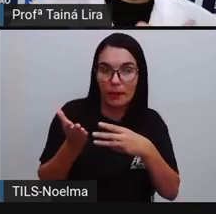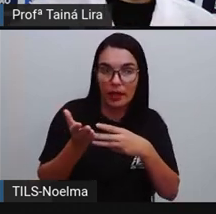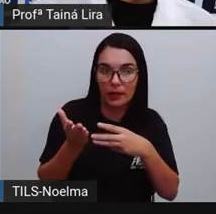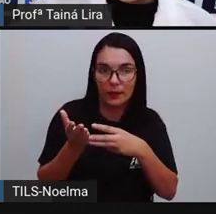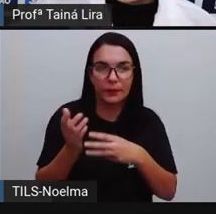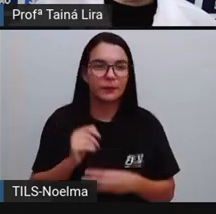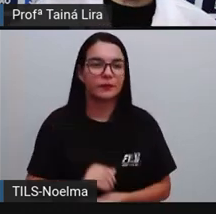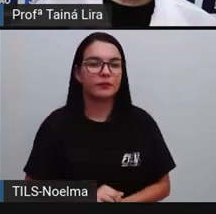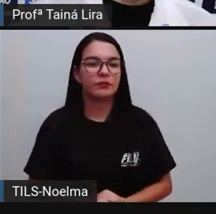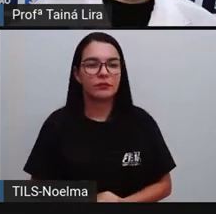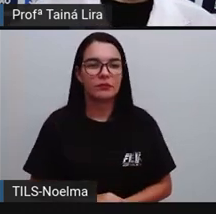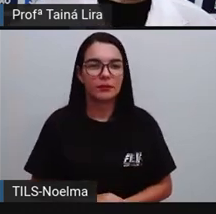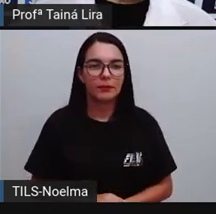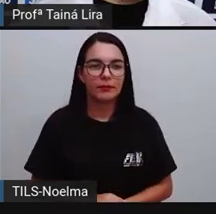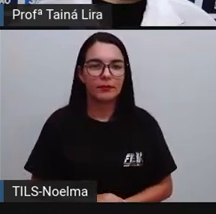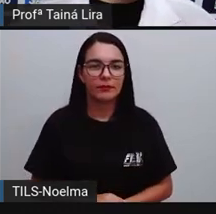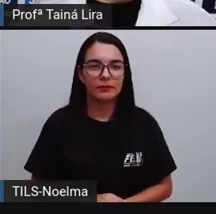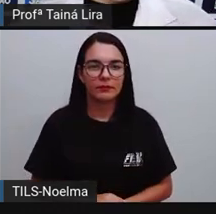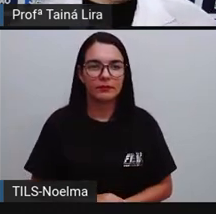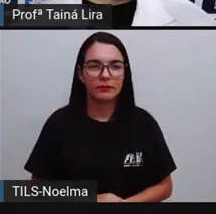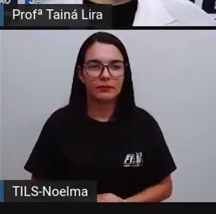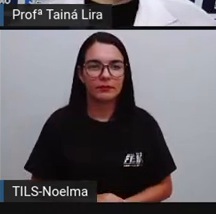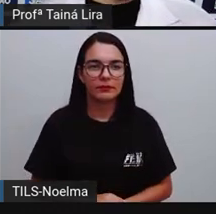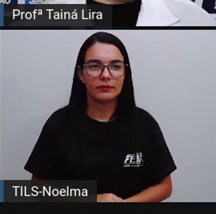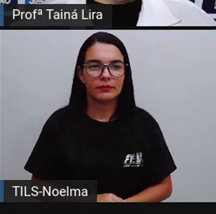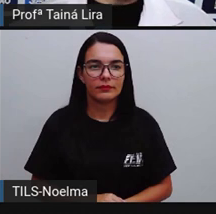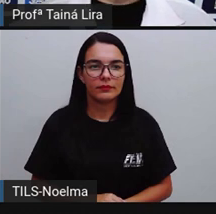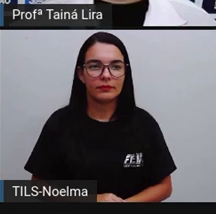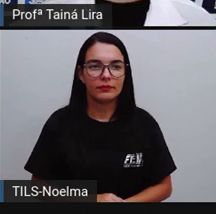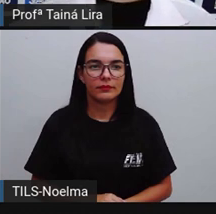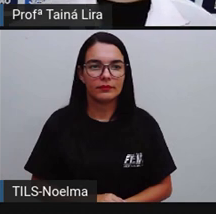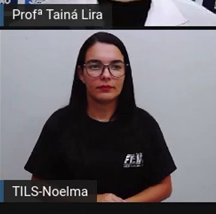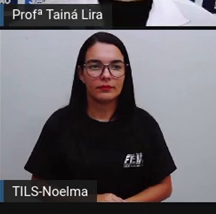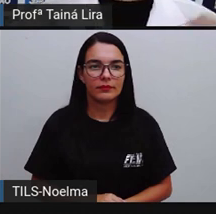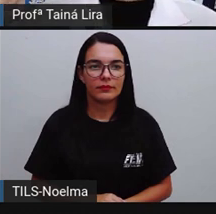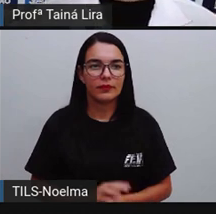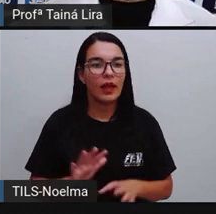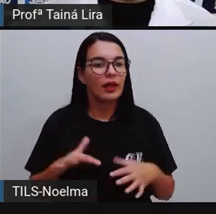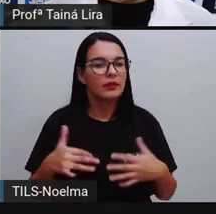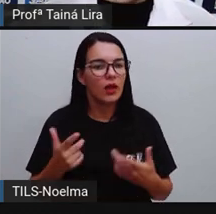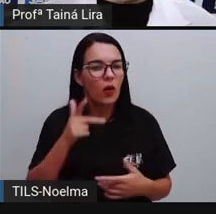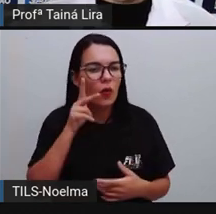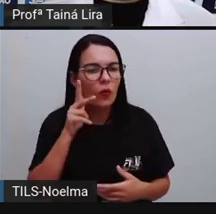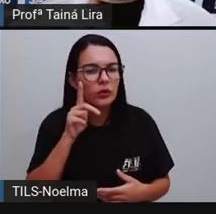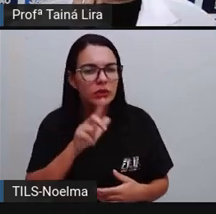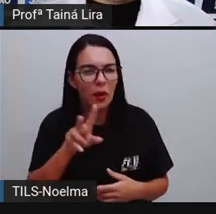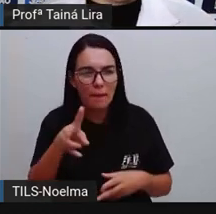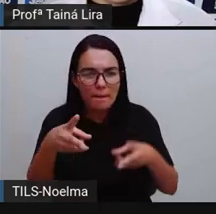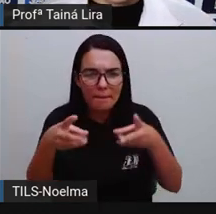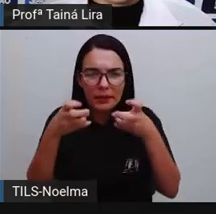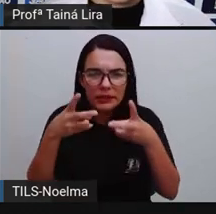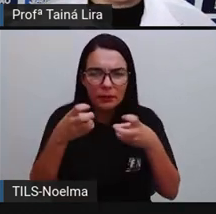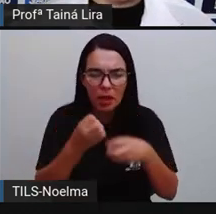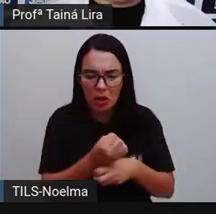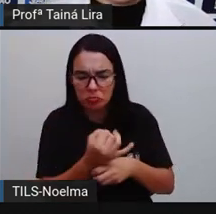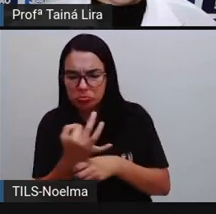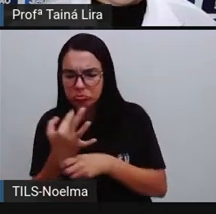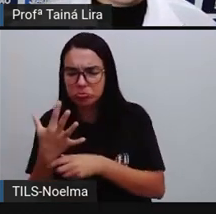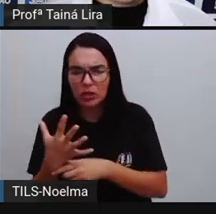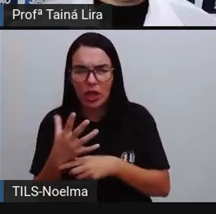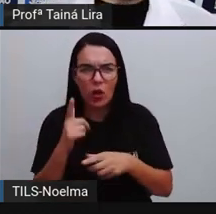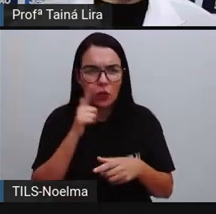meio do número, tá bom? Então, conseguiram perceber quantos números a gente consegue